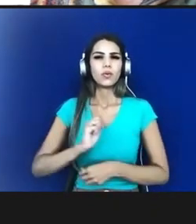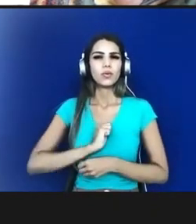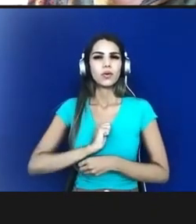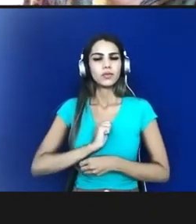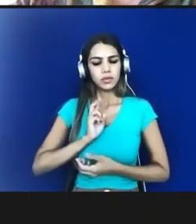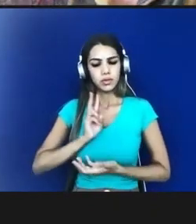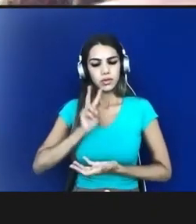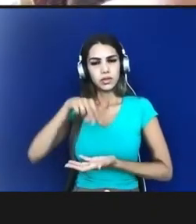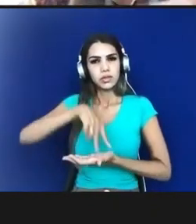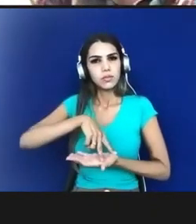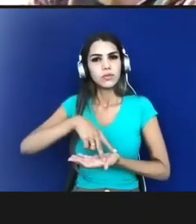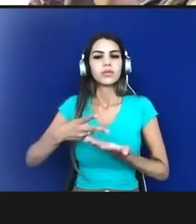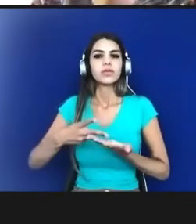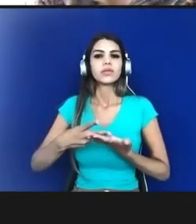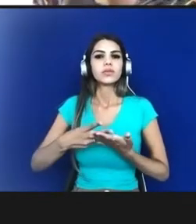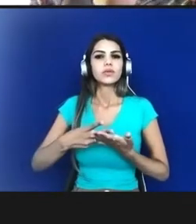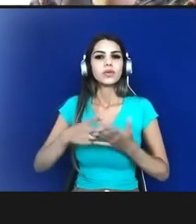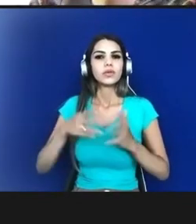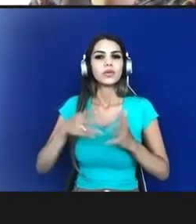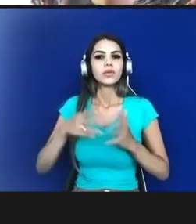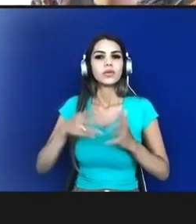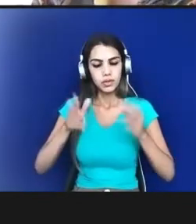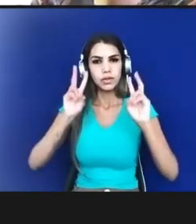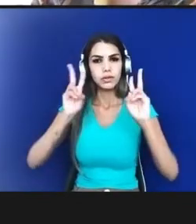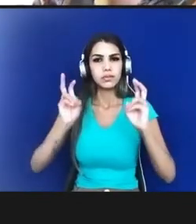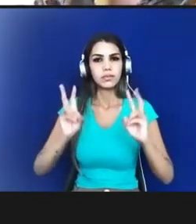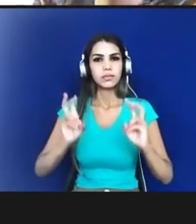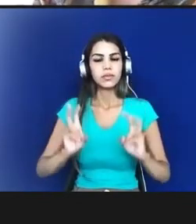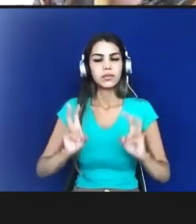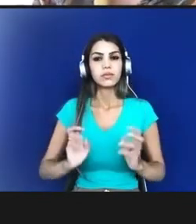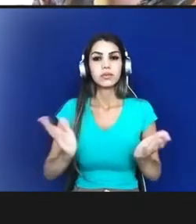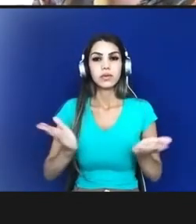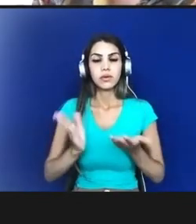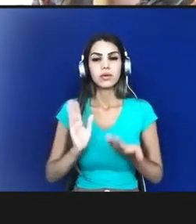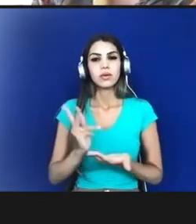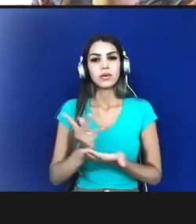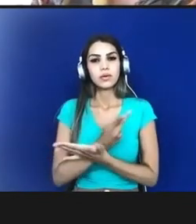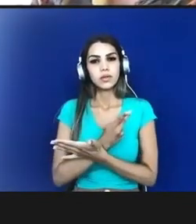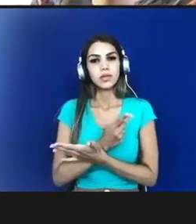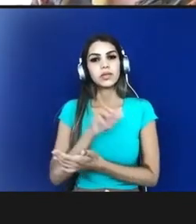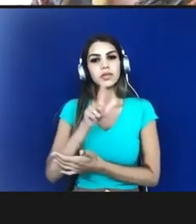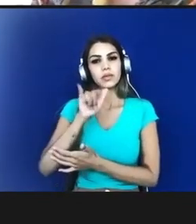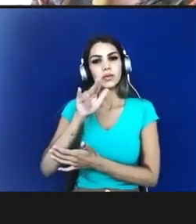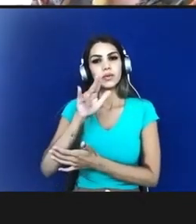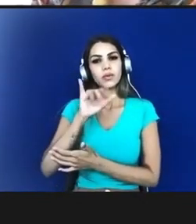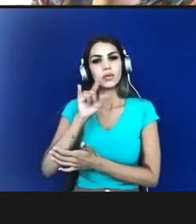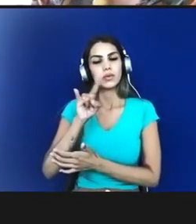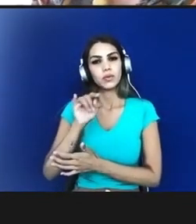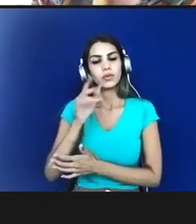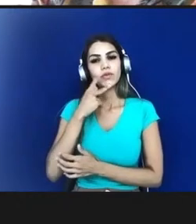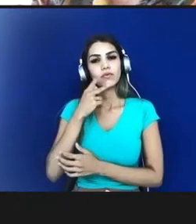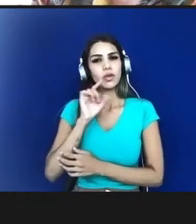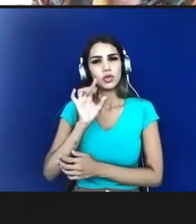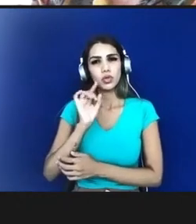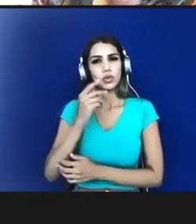dilemas atuais que como o Luiz Eduardo muito bem lembra não são somente políticos né